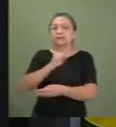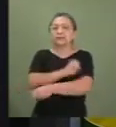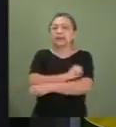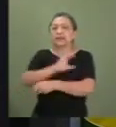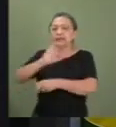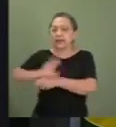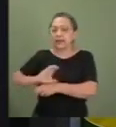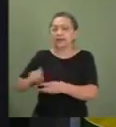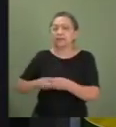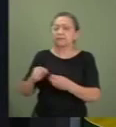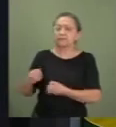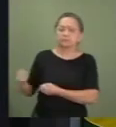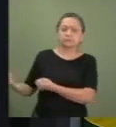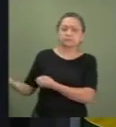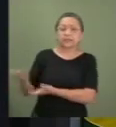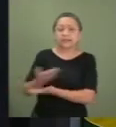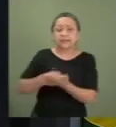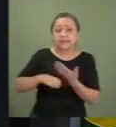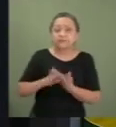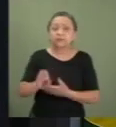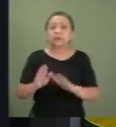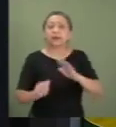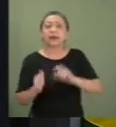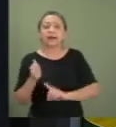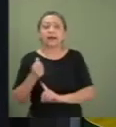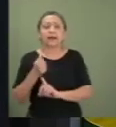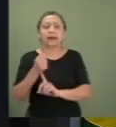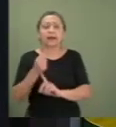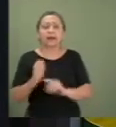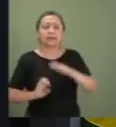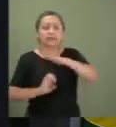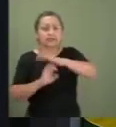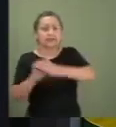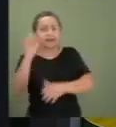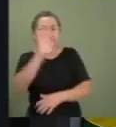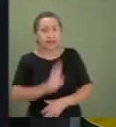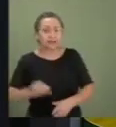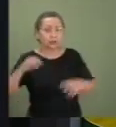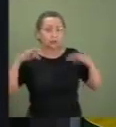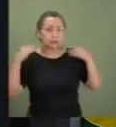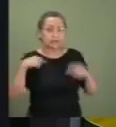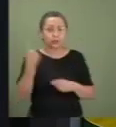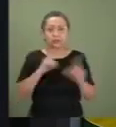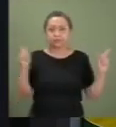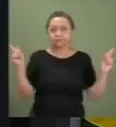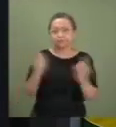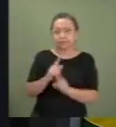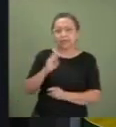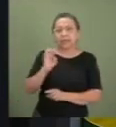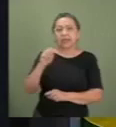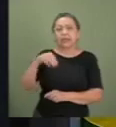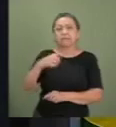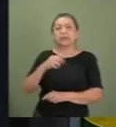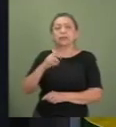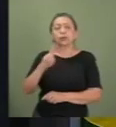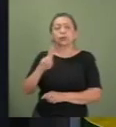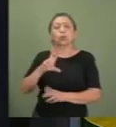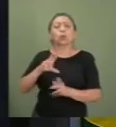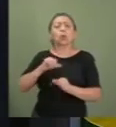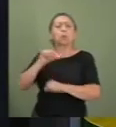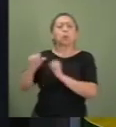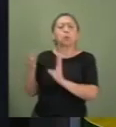Brasileira de Promoção Internacional do Turismo, a nossa Embratul. As mudanças incorporadas nos